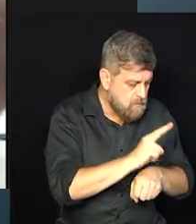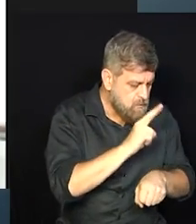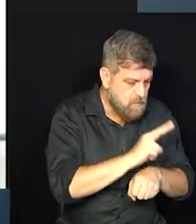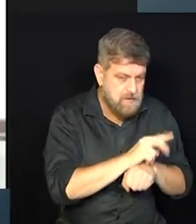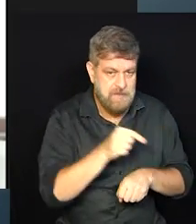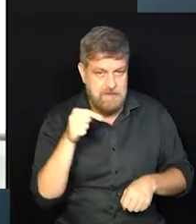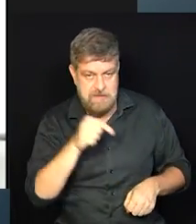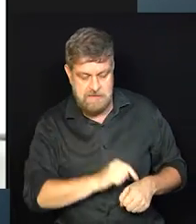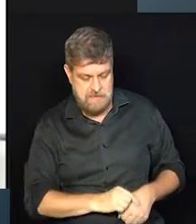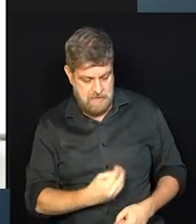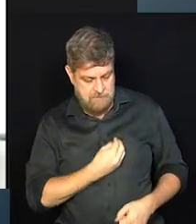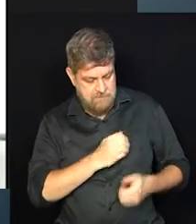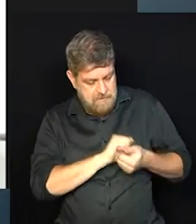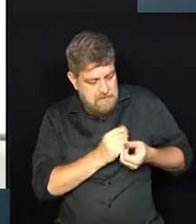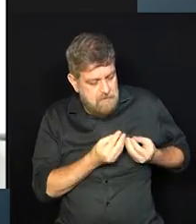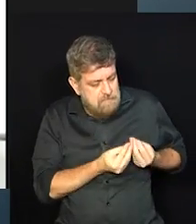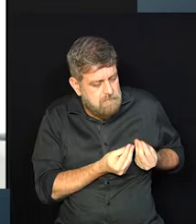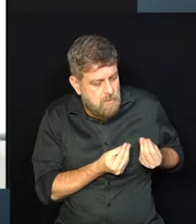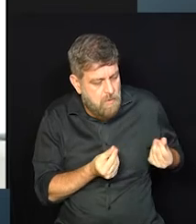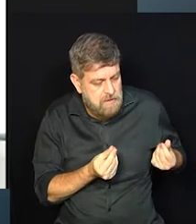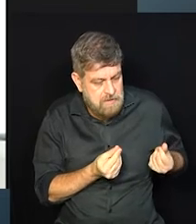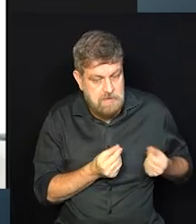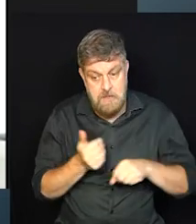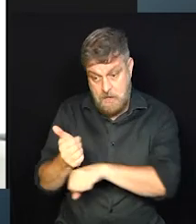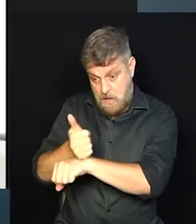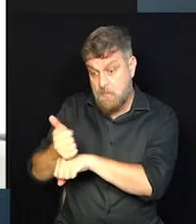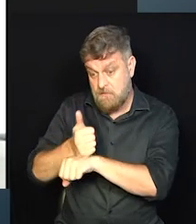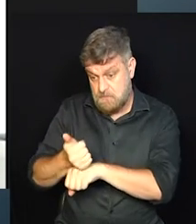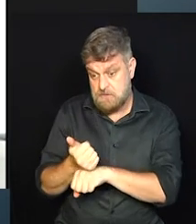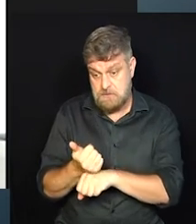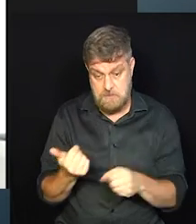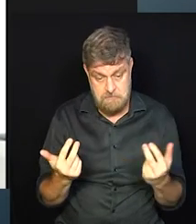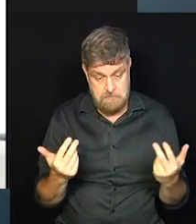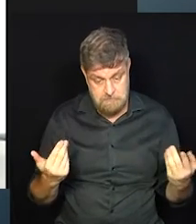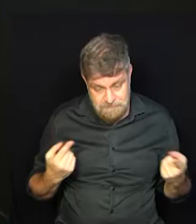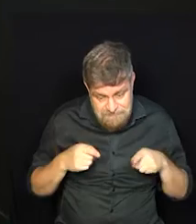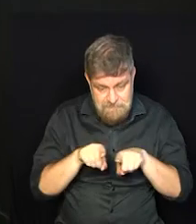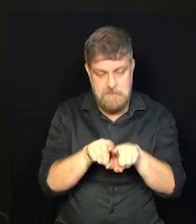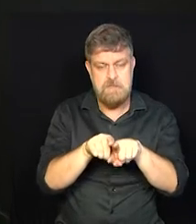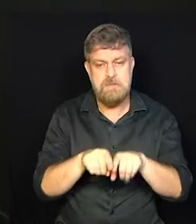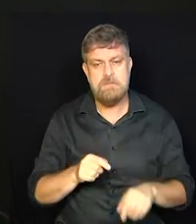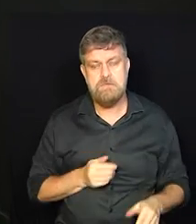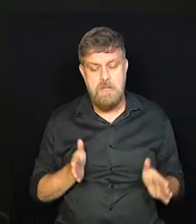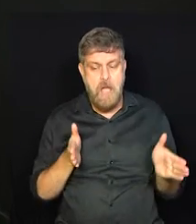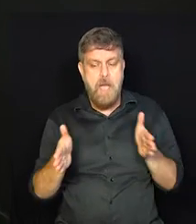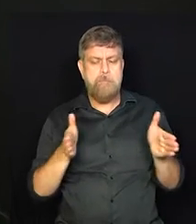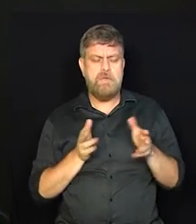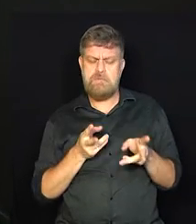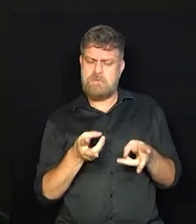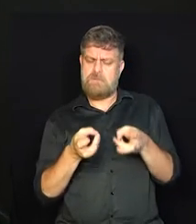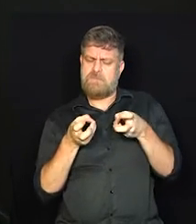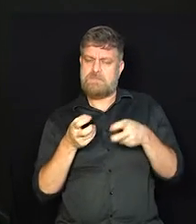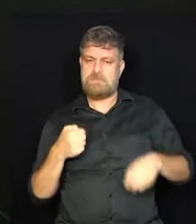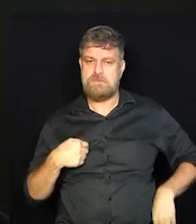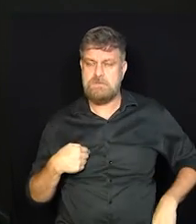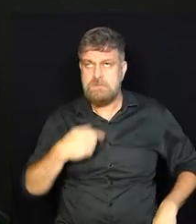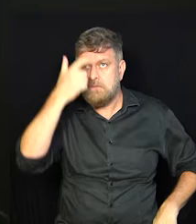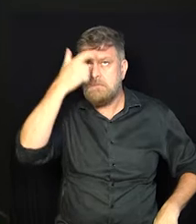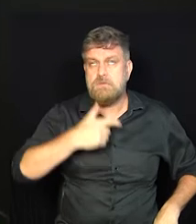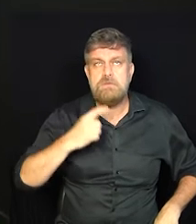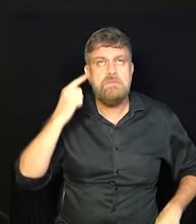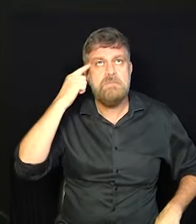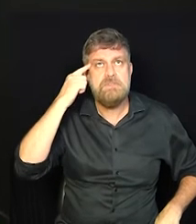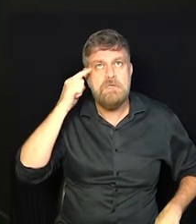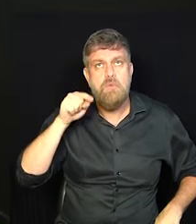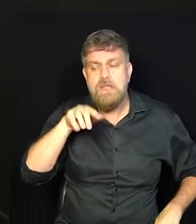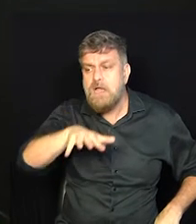qualidade de vida com os filhos e tudo mais. Bom, nesse período que a gente percebeu isso, a gente foi buscar o